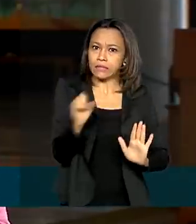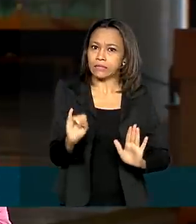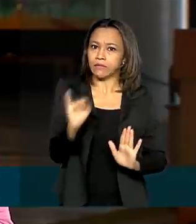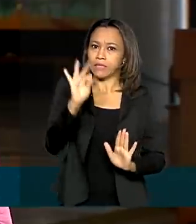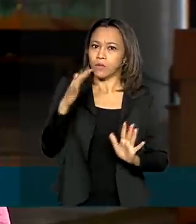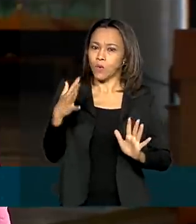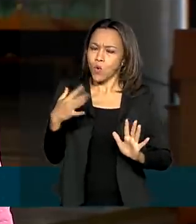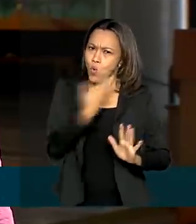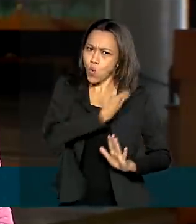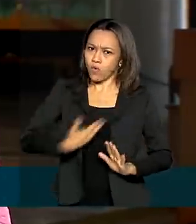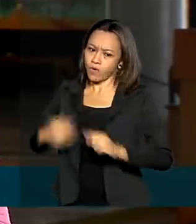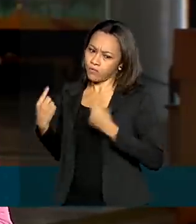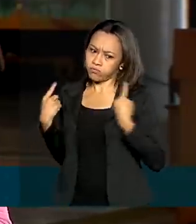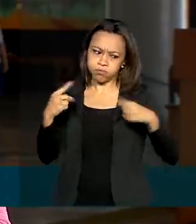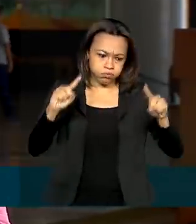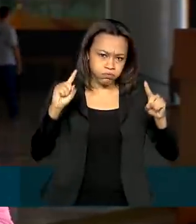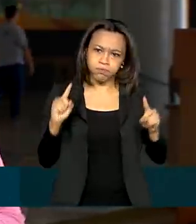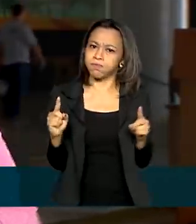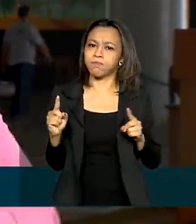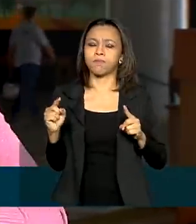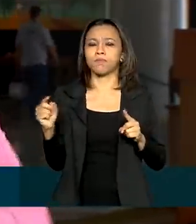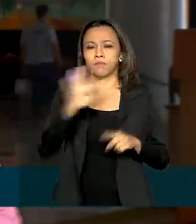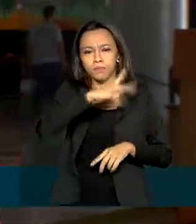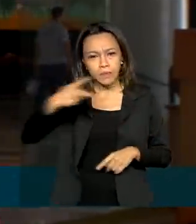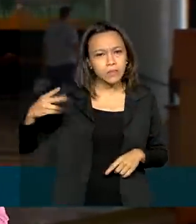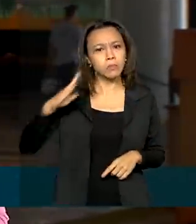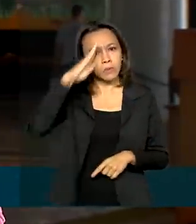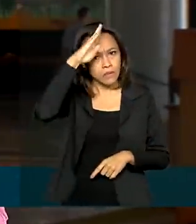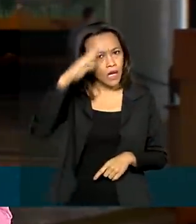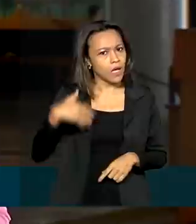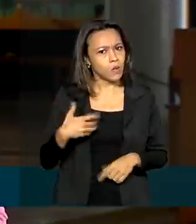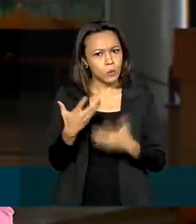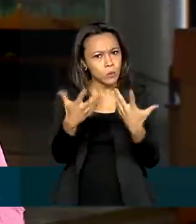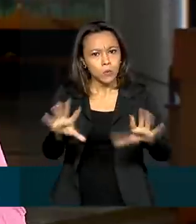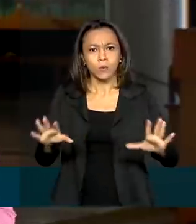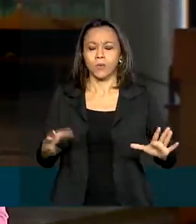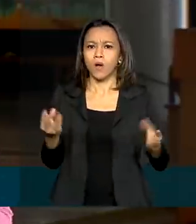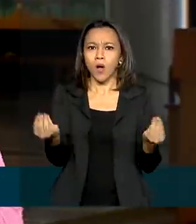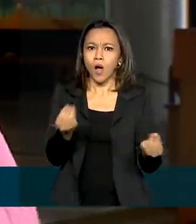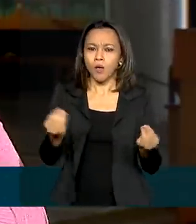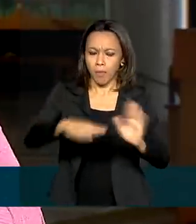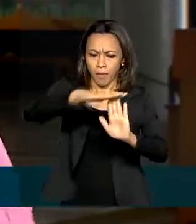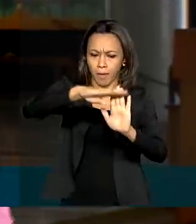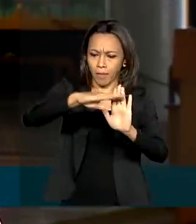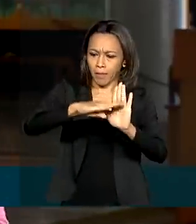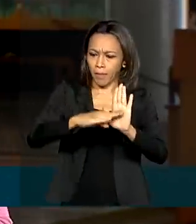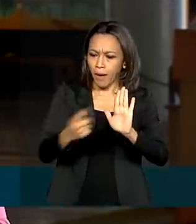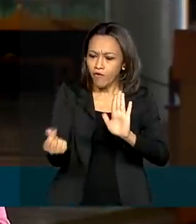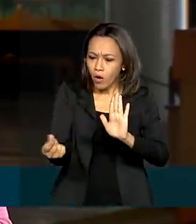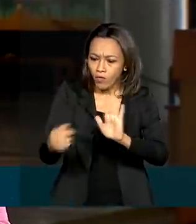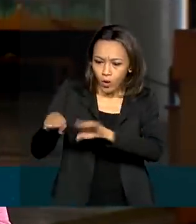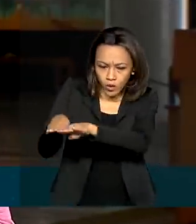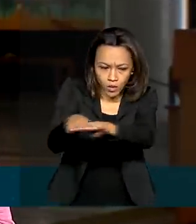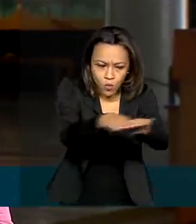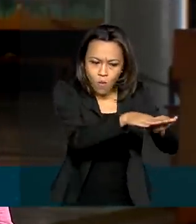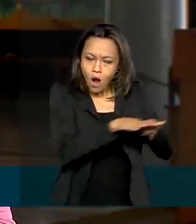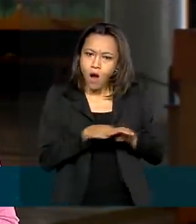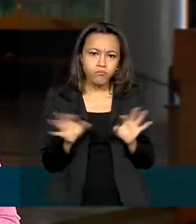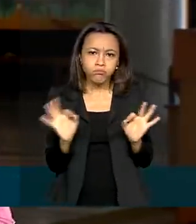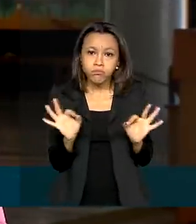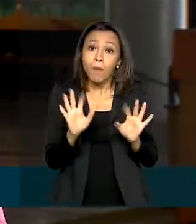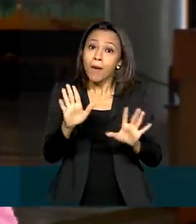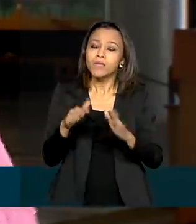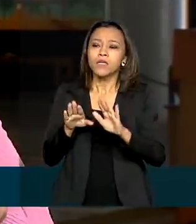reação do governo. O presidente Jair Bolsonaro disse que não pretende tabelar os preços, mas que tem conversado com as redes de